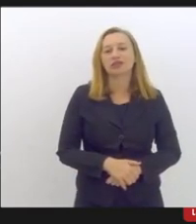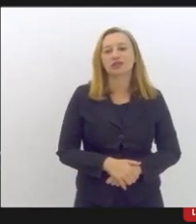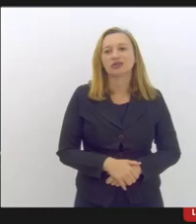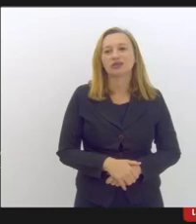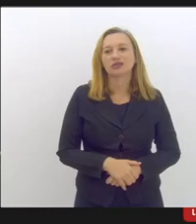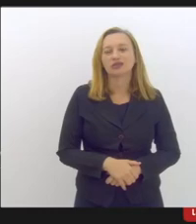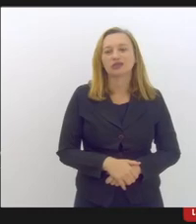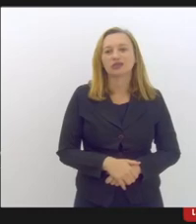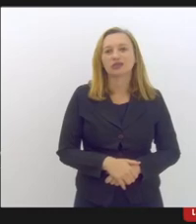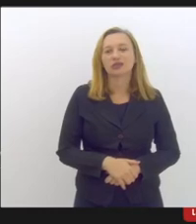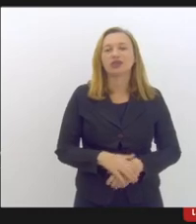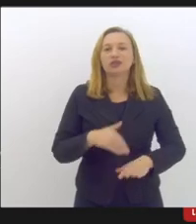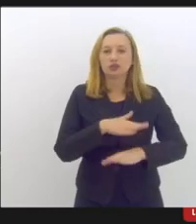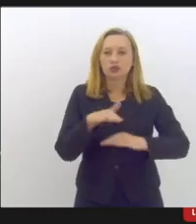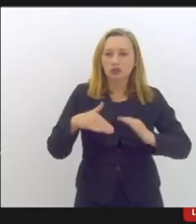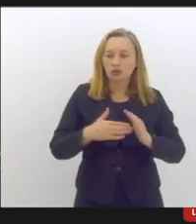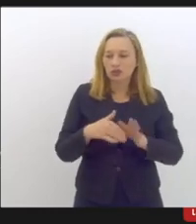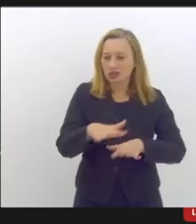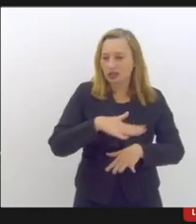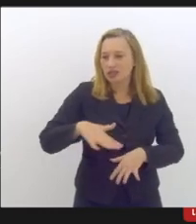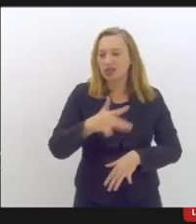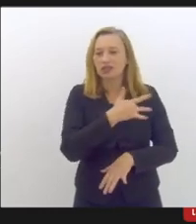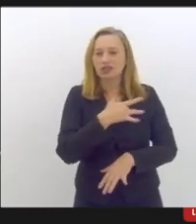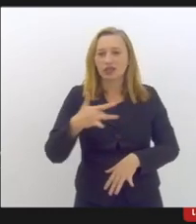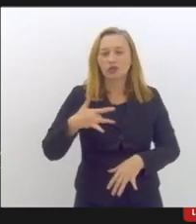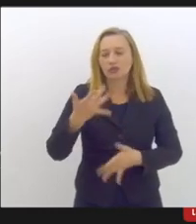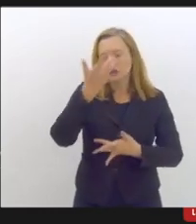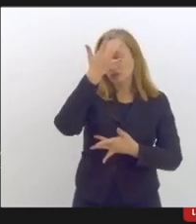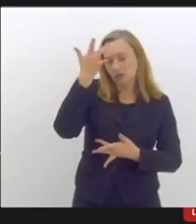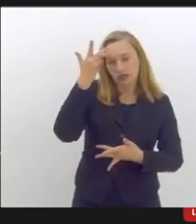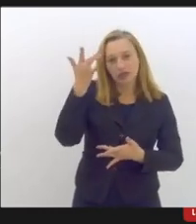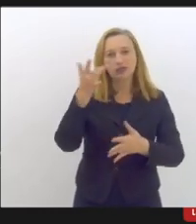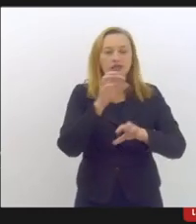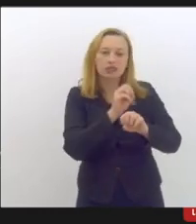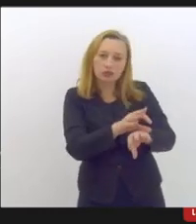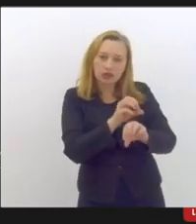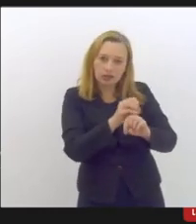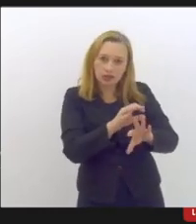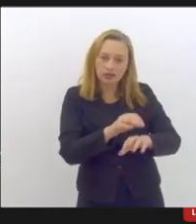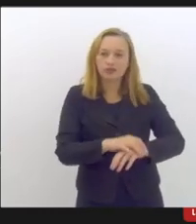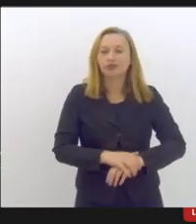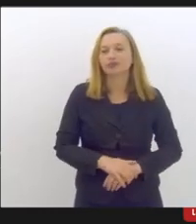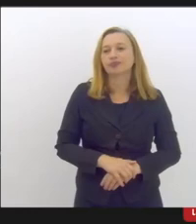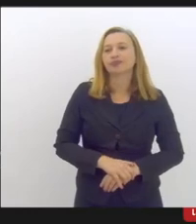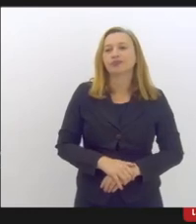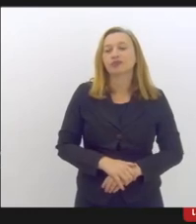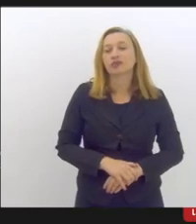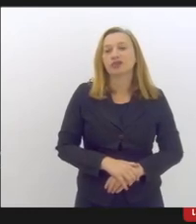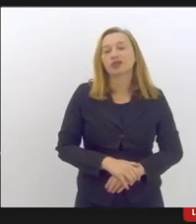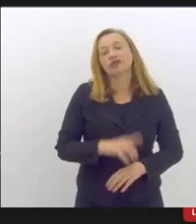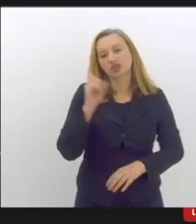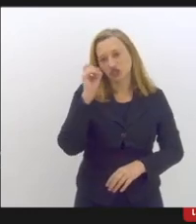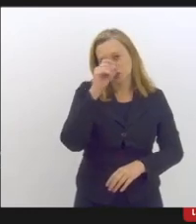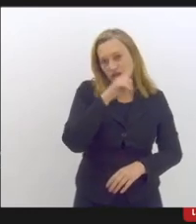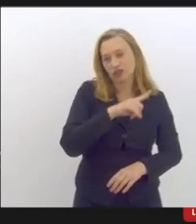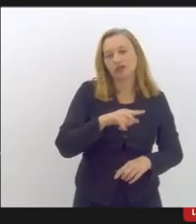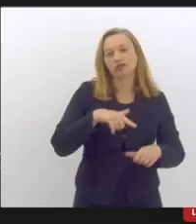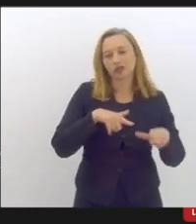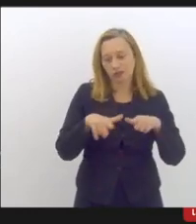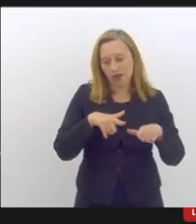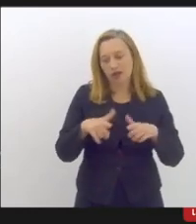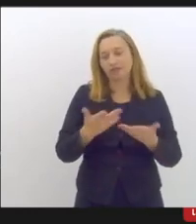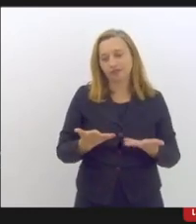as redes todas de saúde, de saúde mental, de educação se não fica muito difícil que o trabalho seja